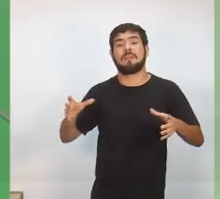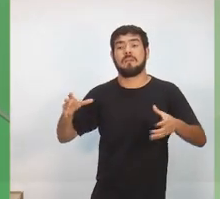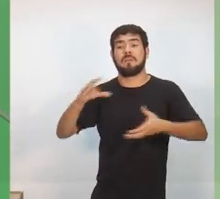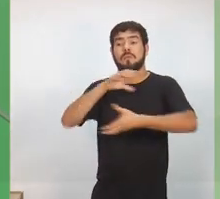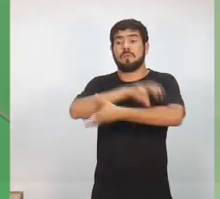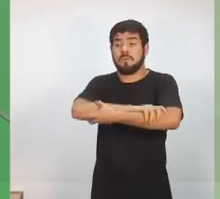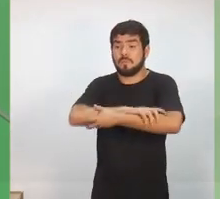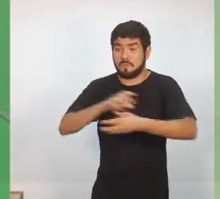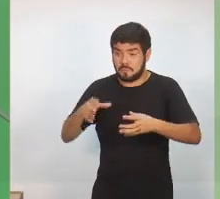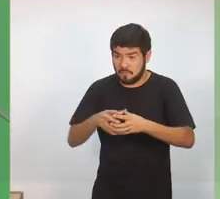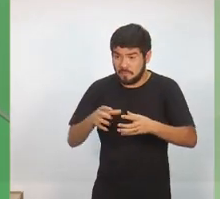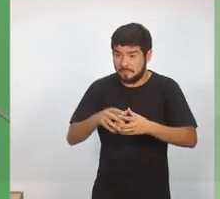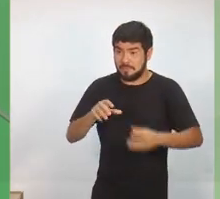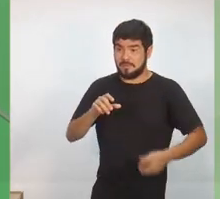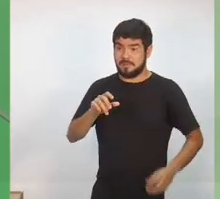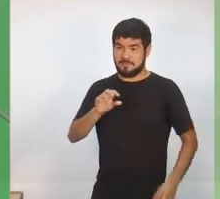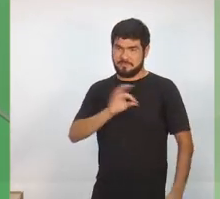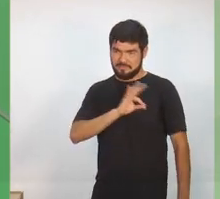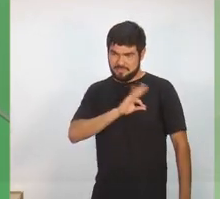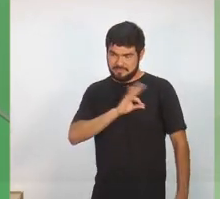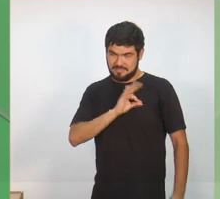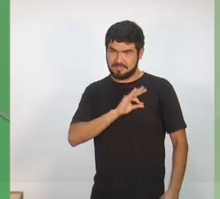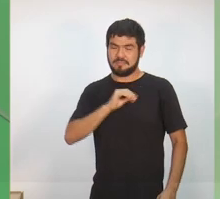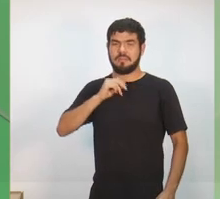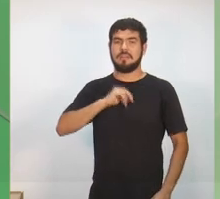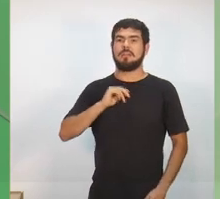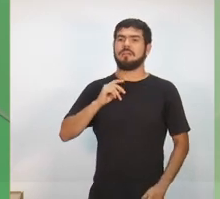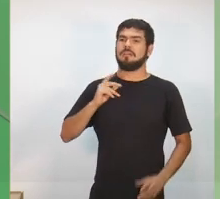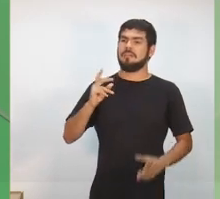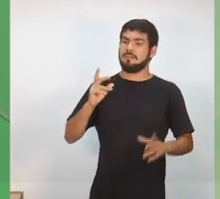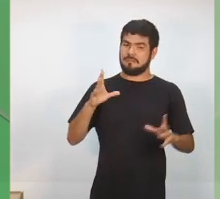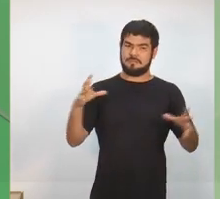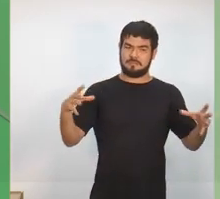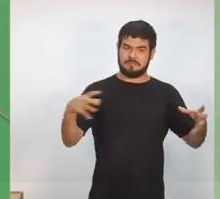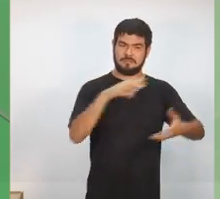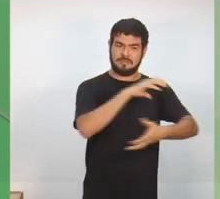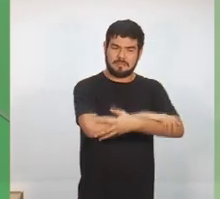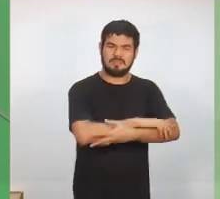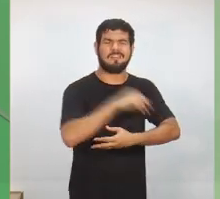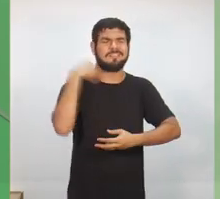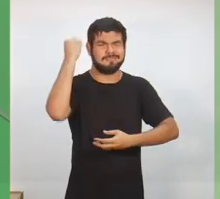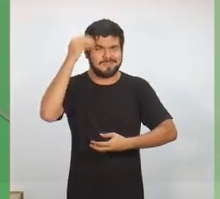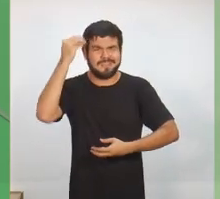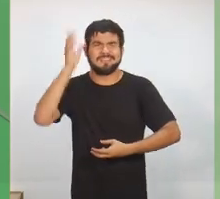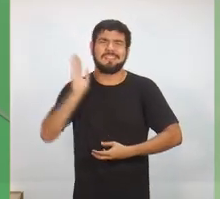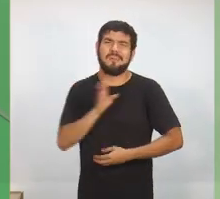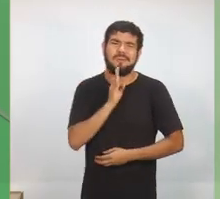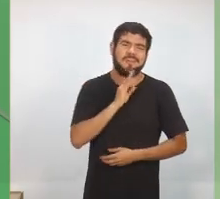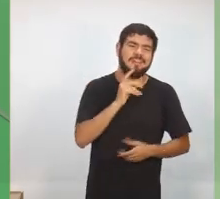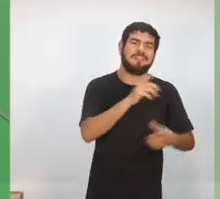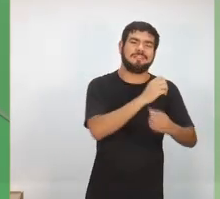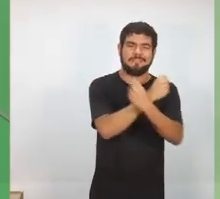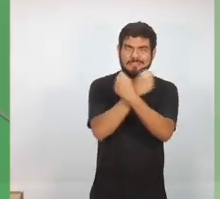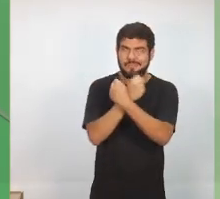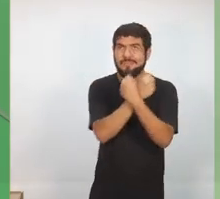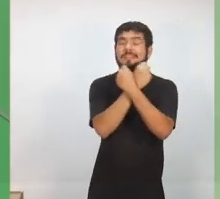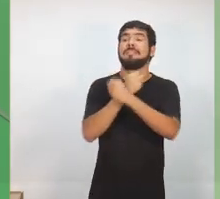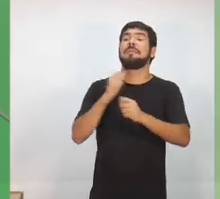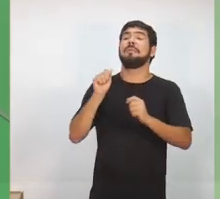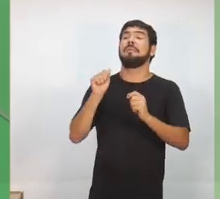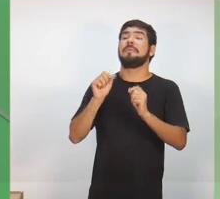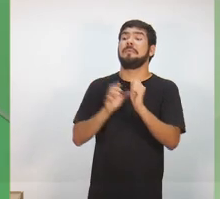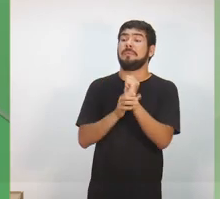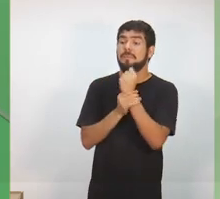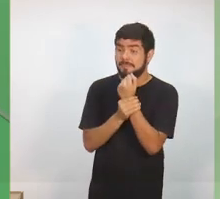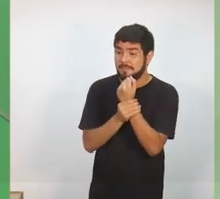com a nossa polícia militar e a polícia civil, com a inteligência delas, que elas conhecem a realidade, a segurança do nosso Estado, a gente possa fazer um